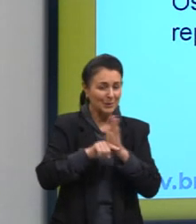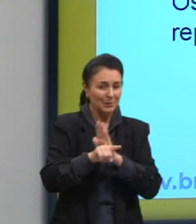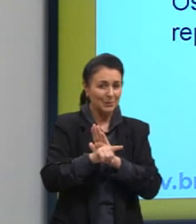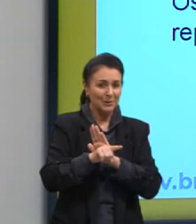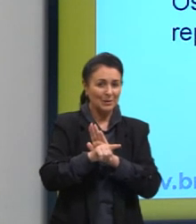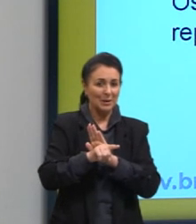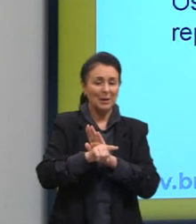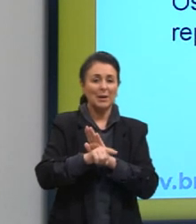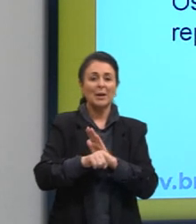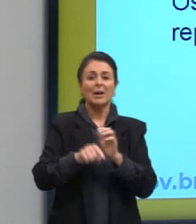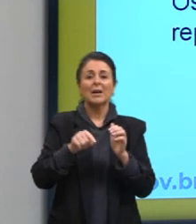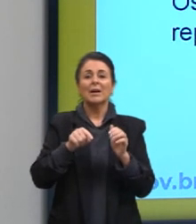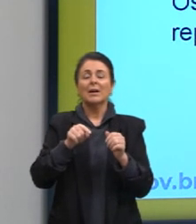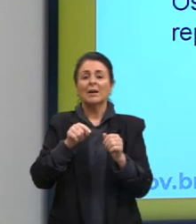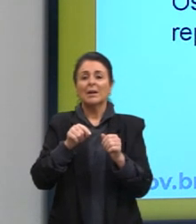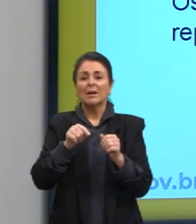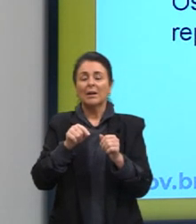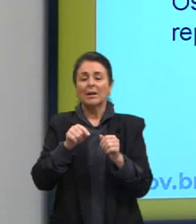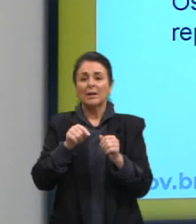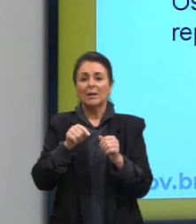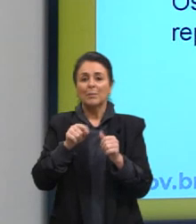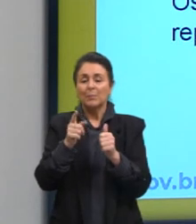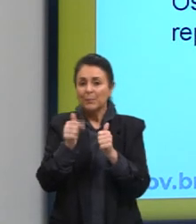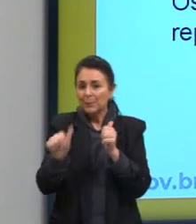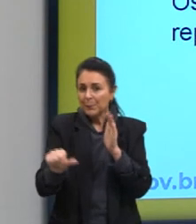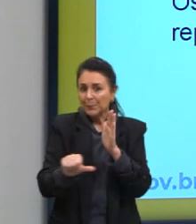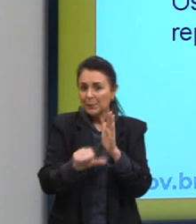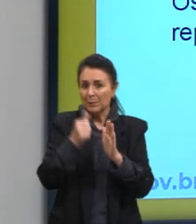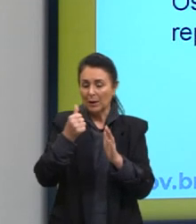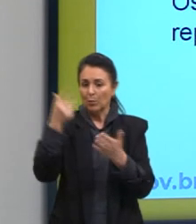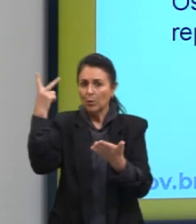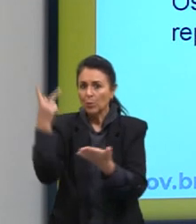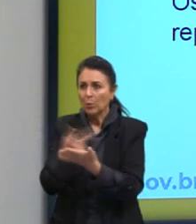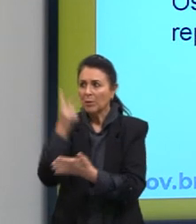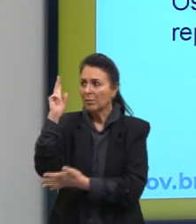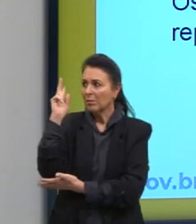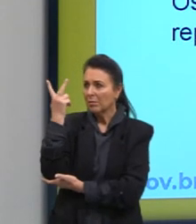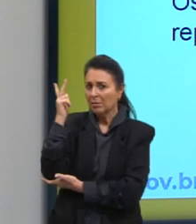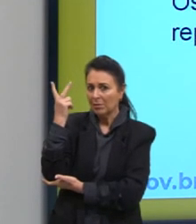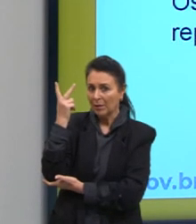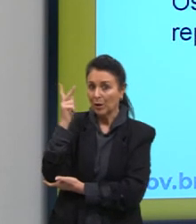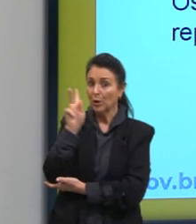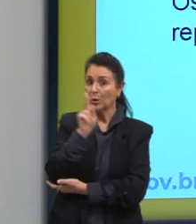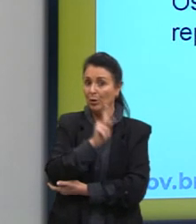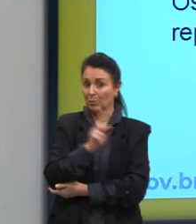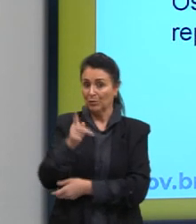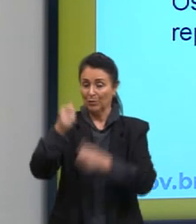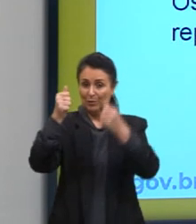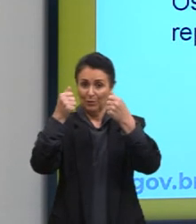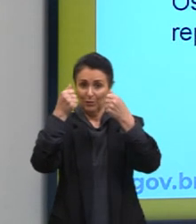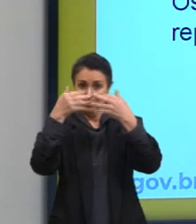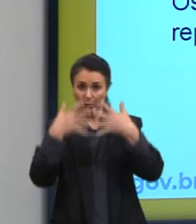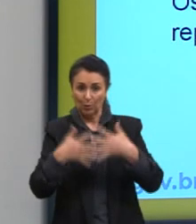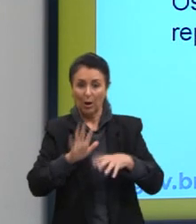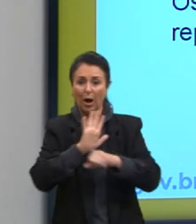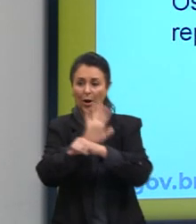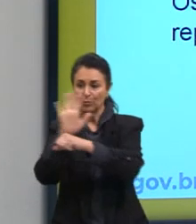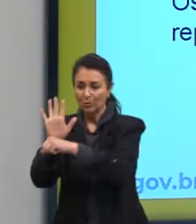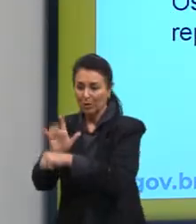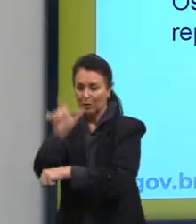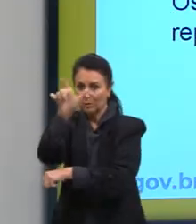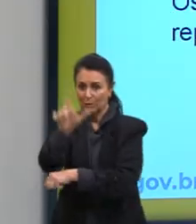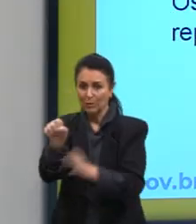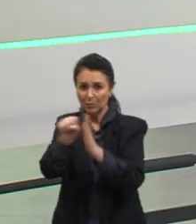Vamos ler primeiro o enunciado dela, então. Os acontecimentos históricos citados ajudaram esse indivíduo, no século